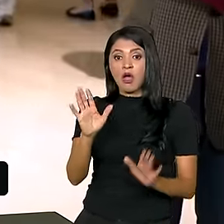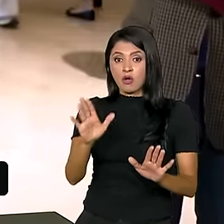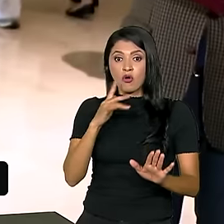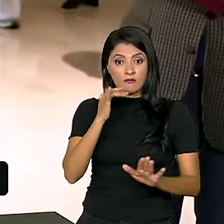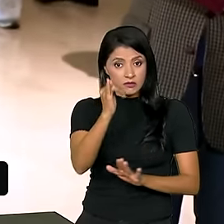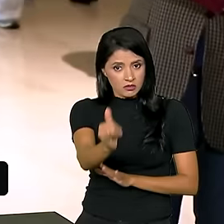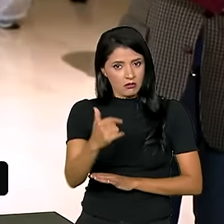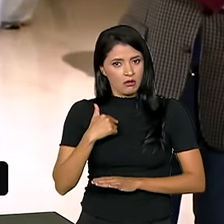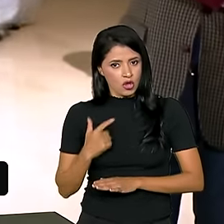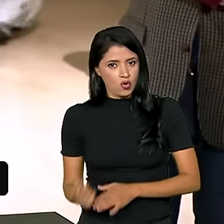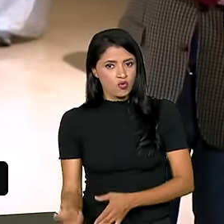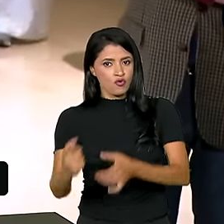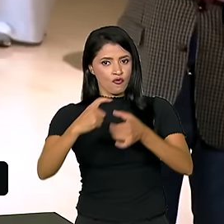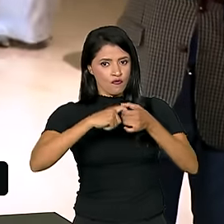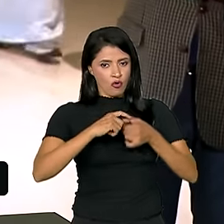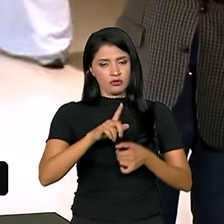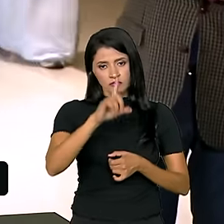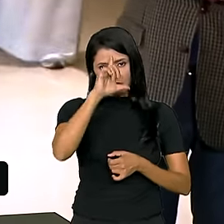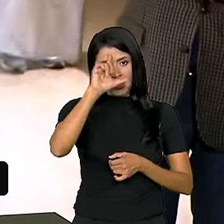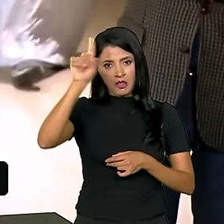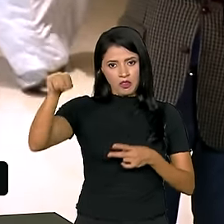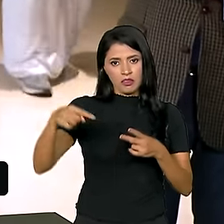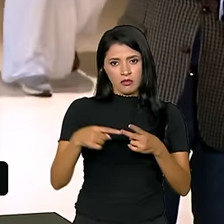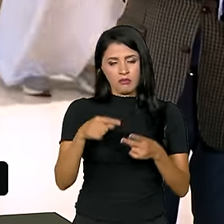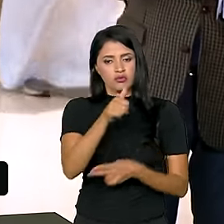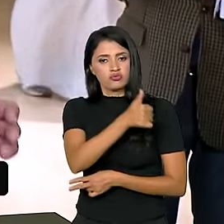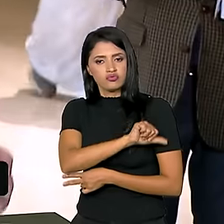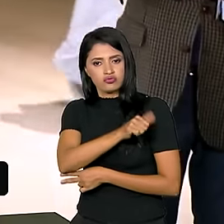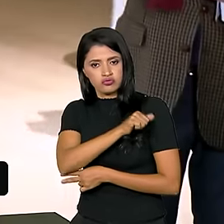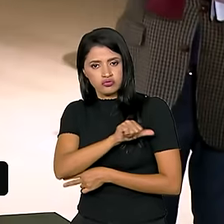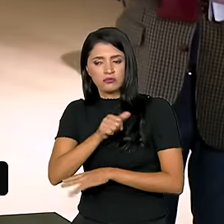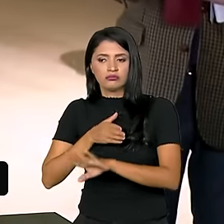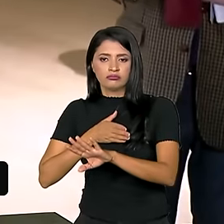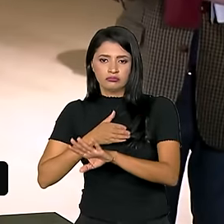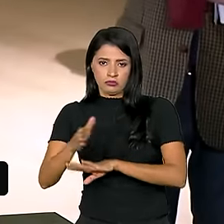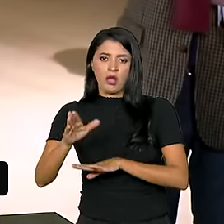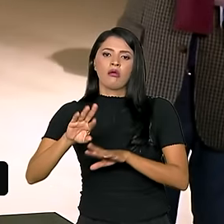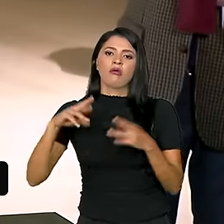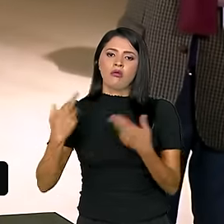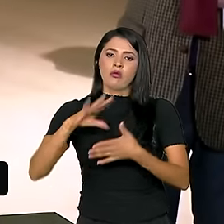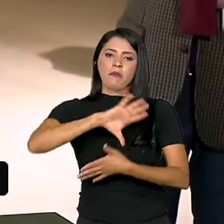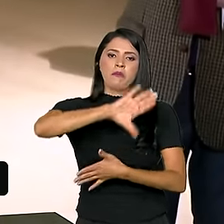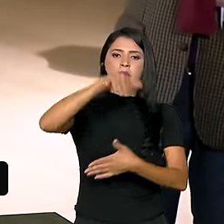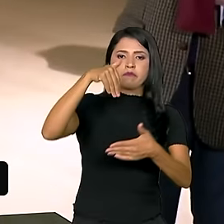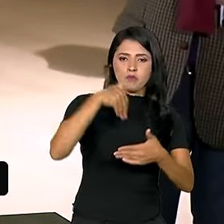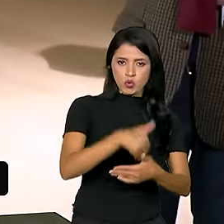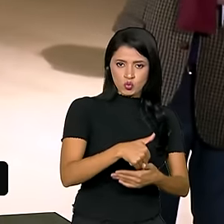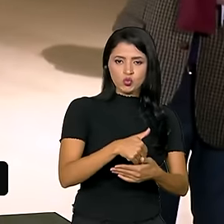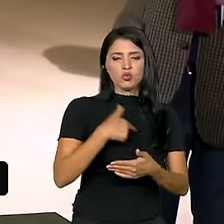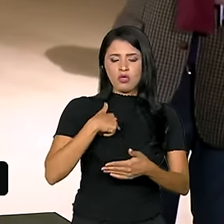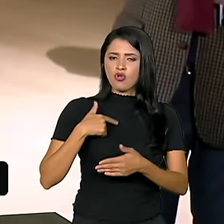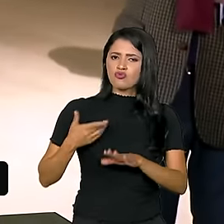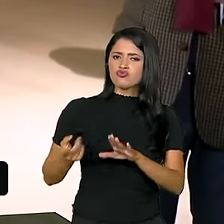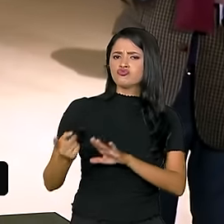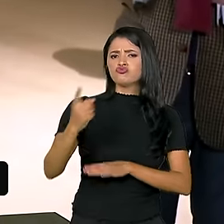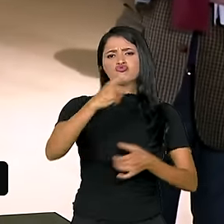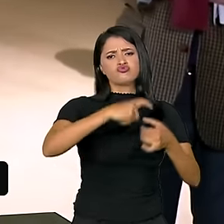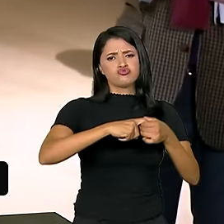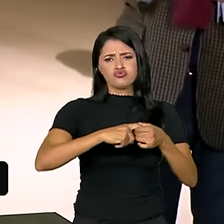e depois para o Rio de Janeiro para reunir o Mervo Sul, eu volto muito feliz.